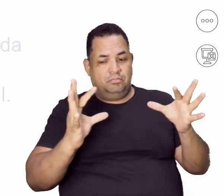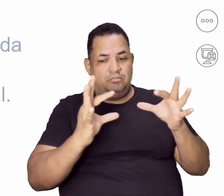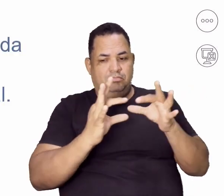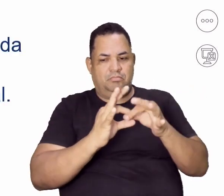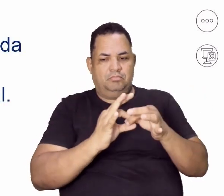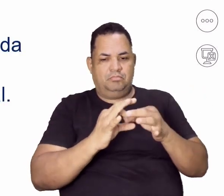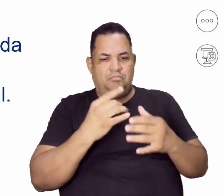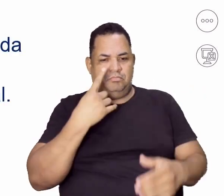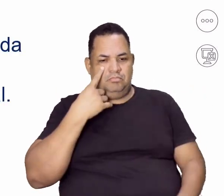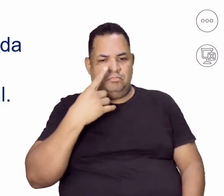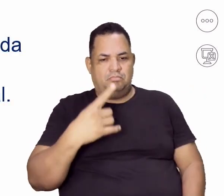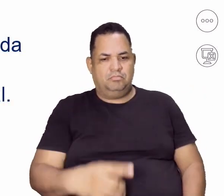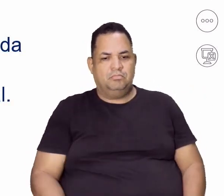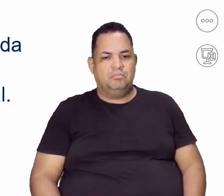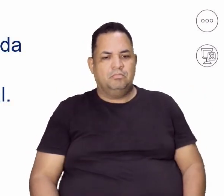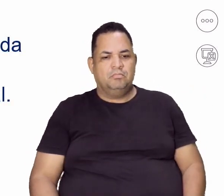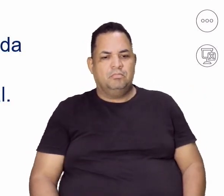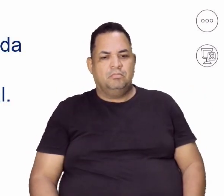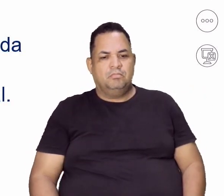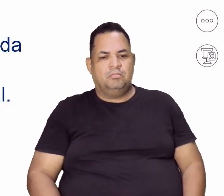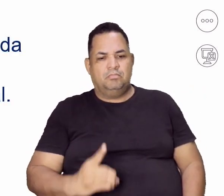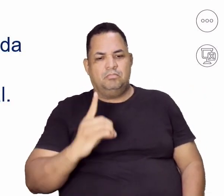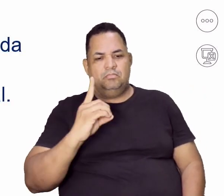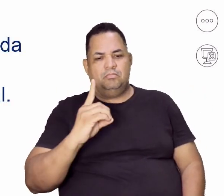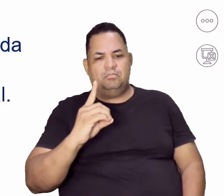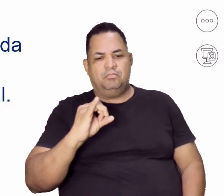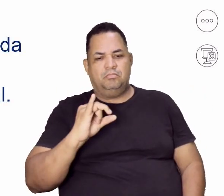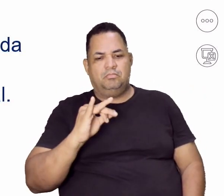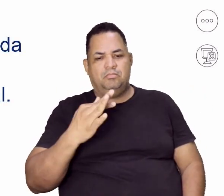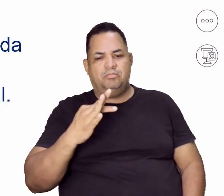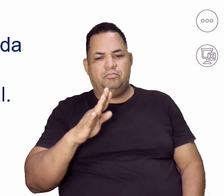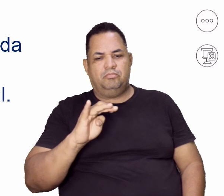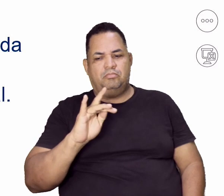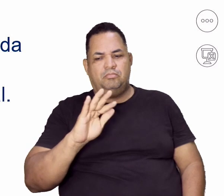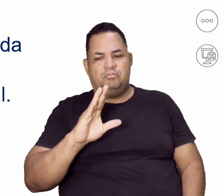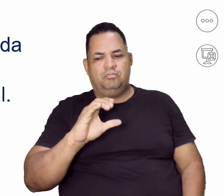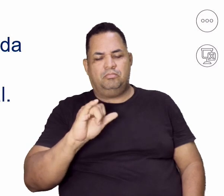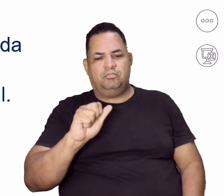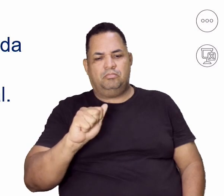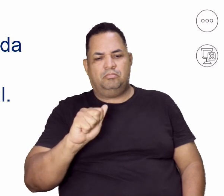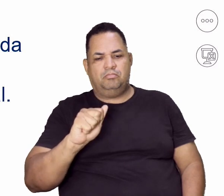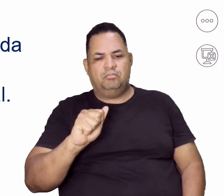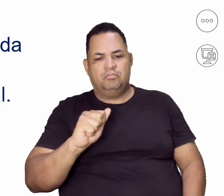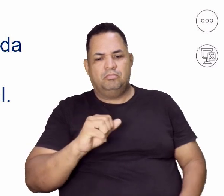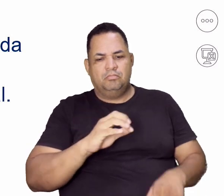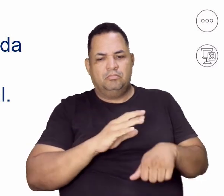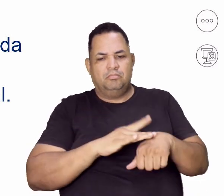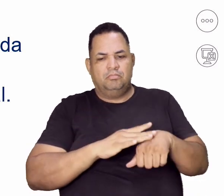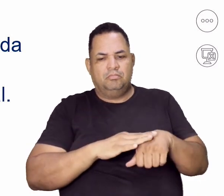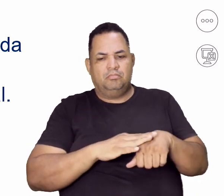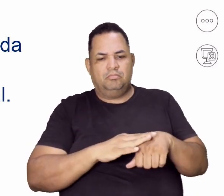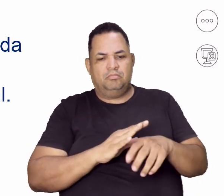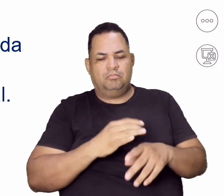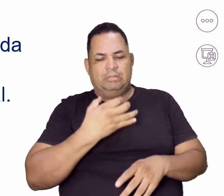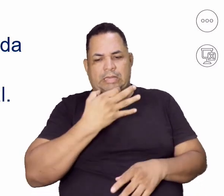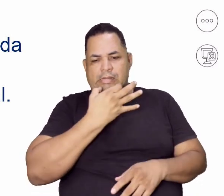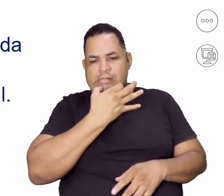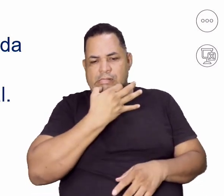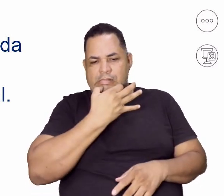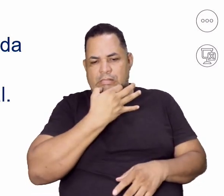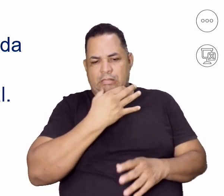dizendo, ok? Então a gente tem aí desmofobia, síndrome da distorção da imagem,